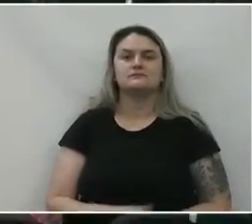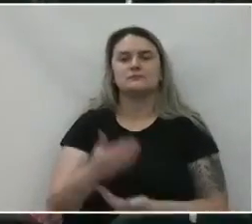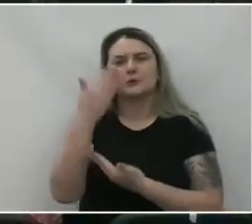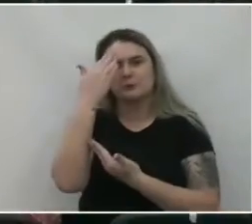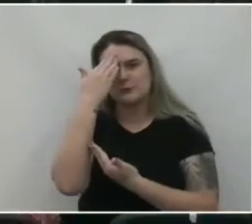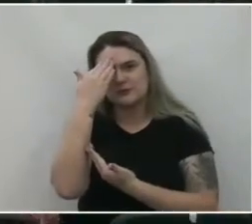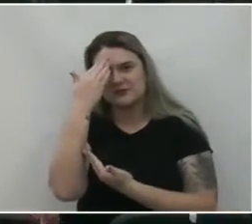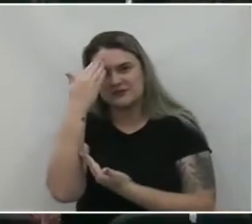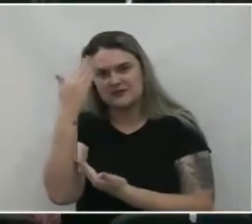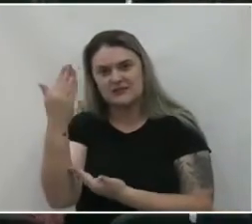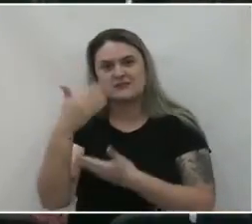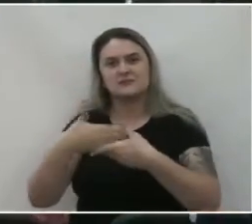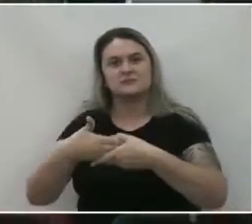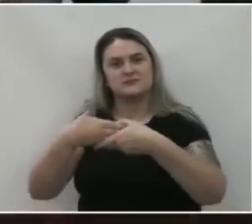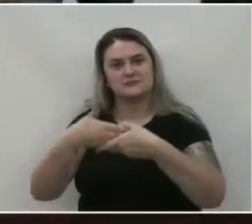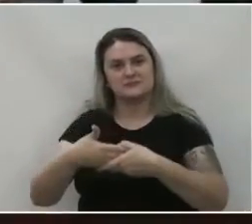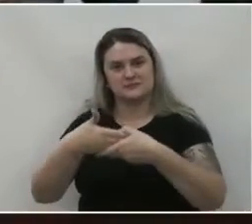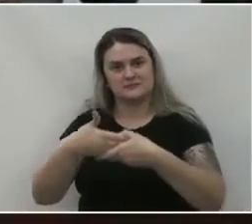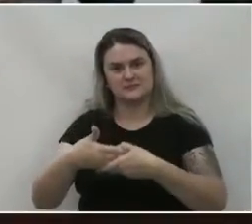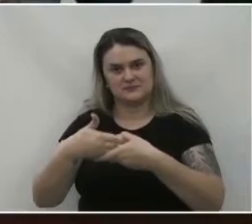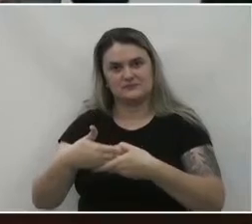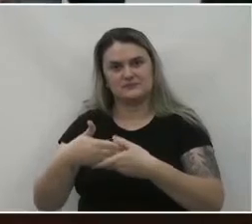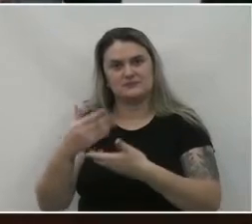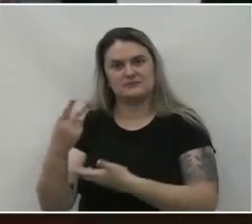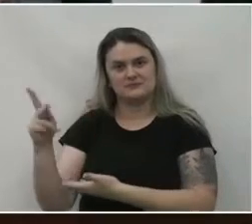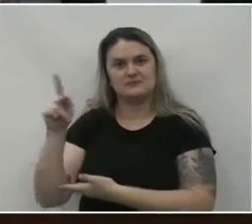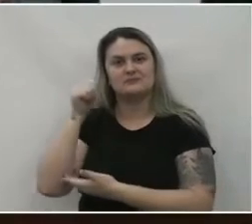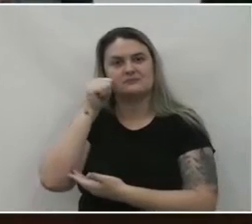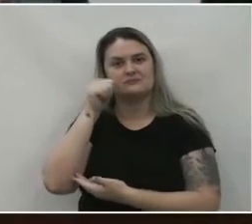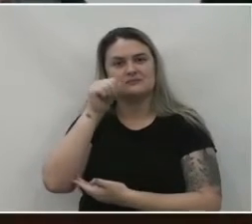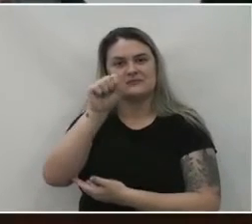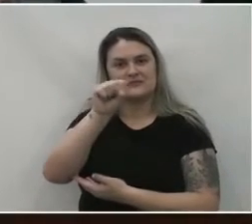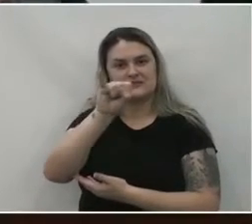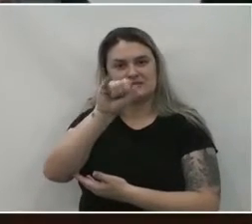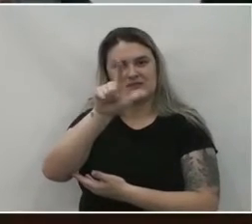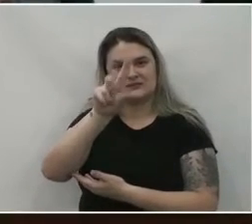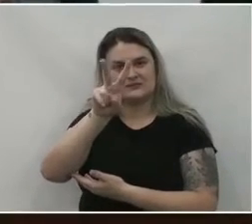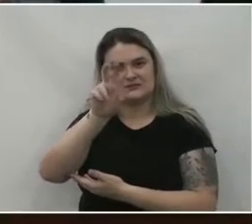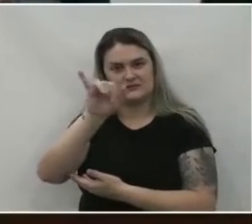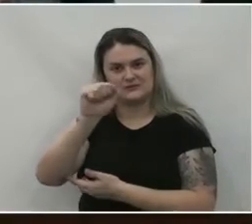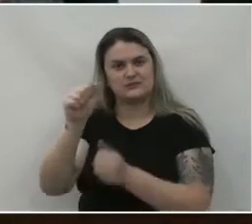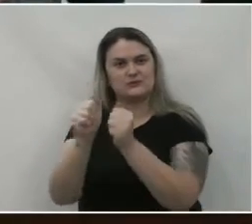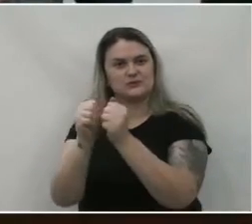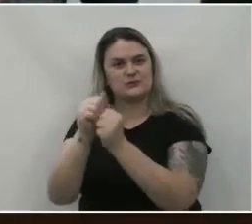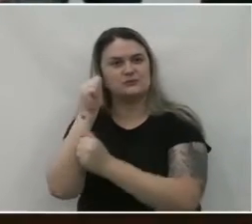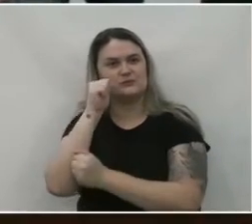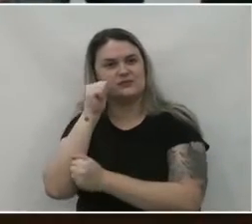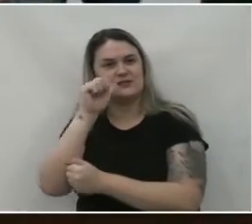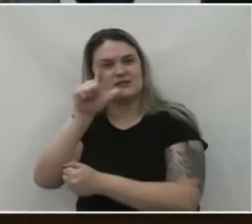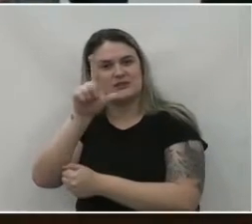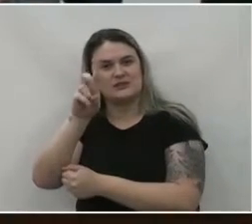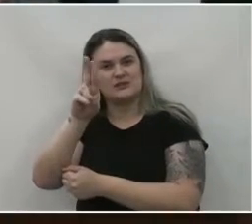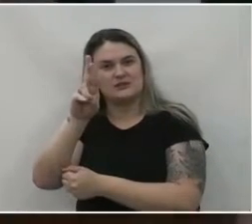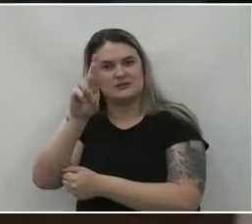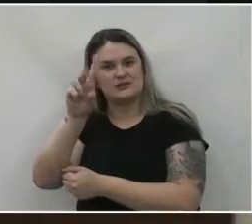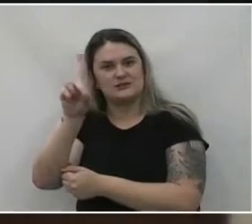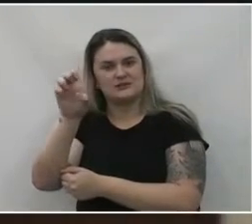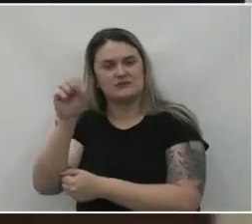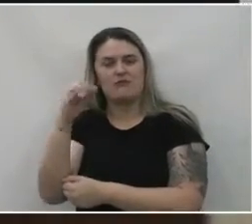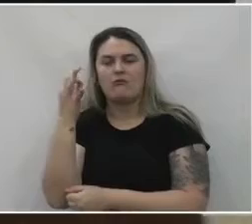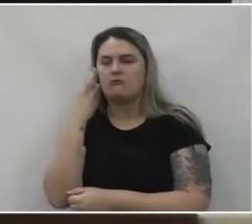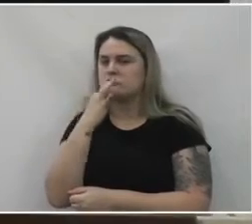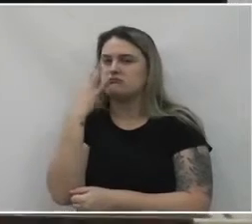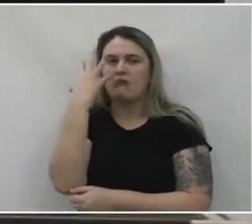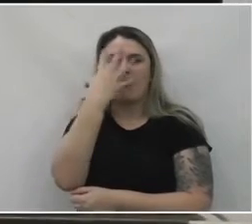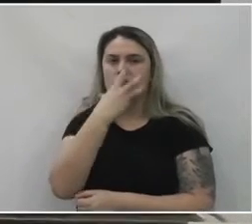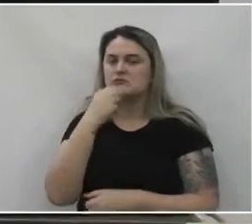Agradeço e parabenizo a senhora Silvia e a senhora Lourdes pelo belo trabalho